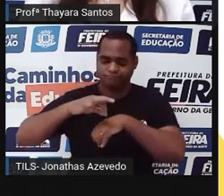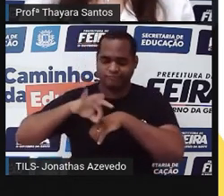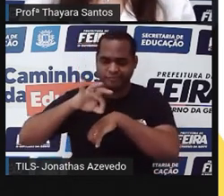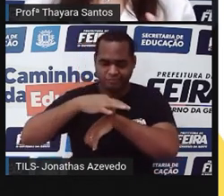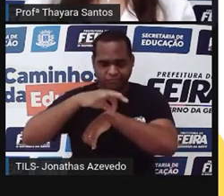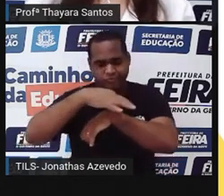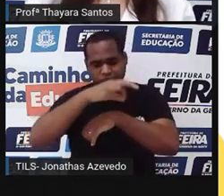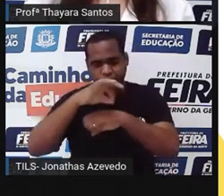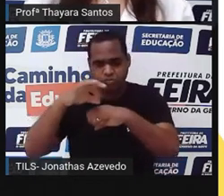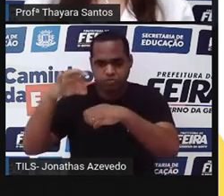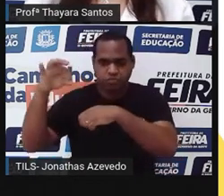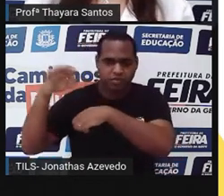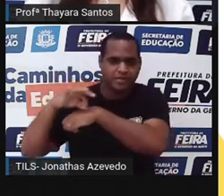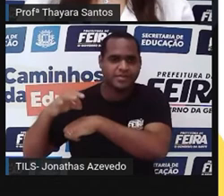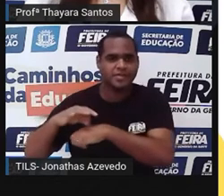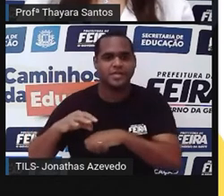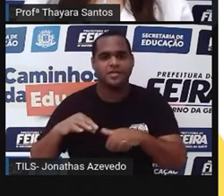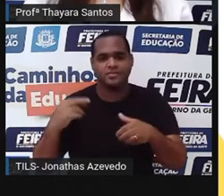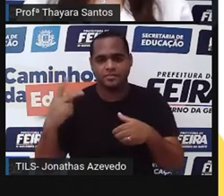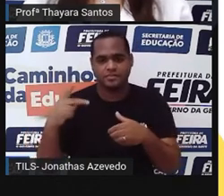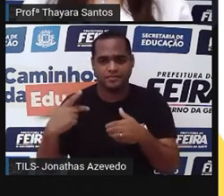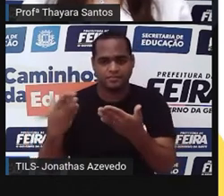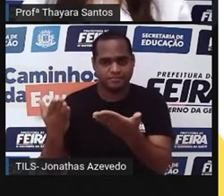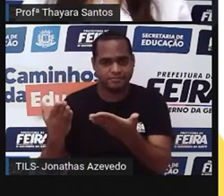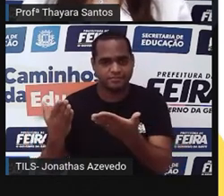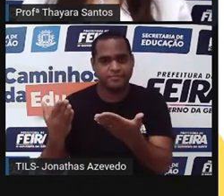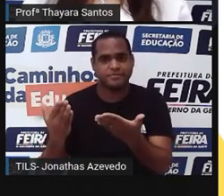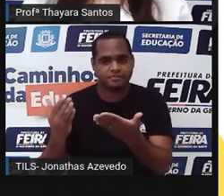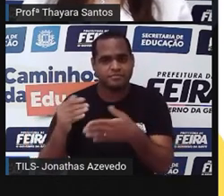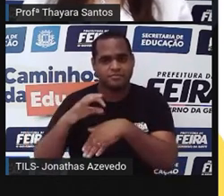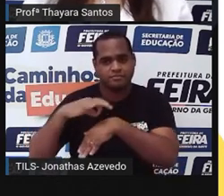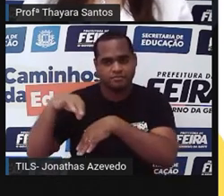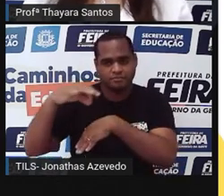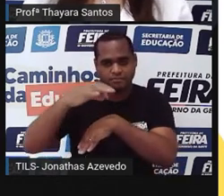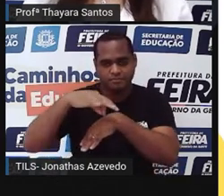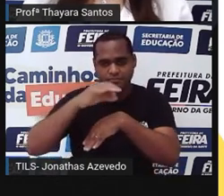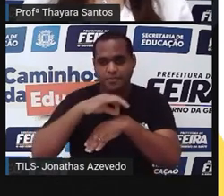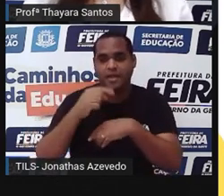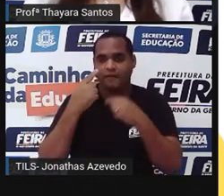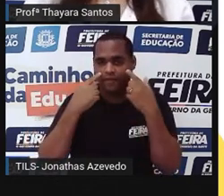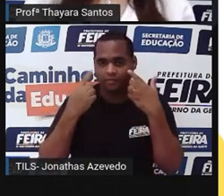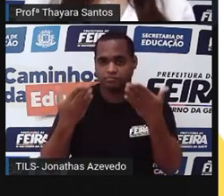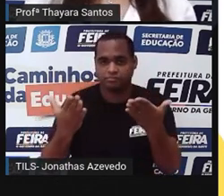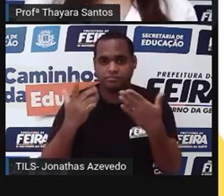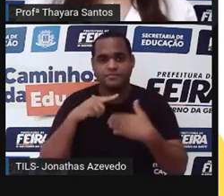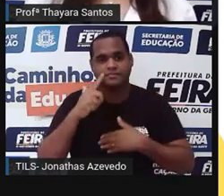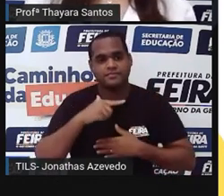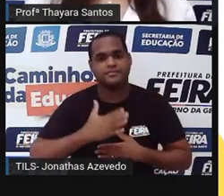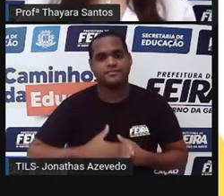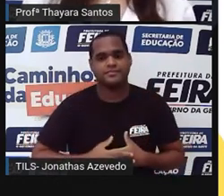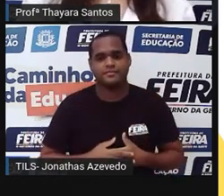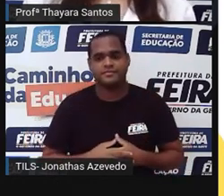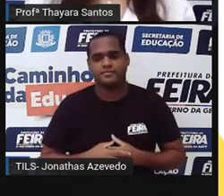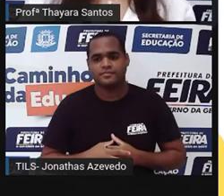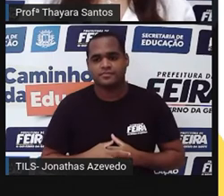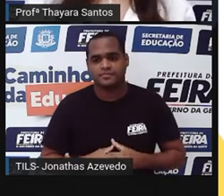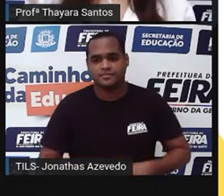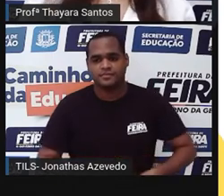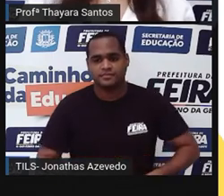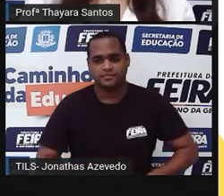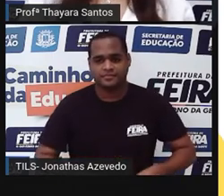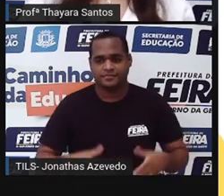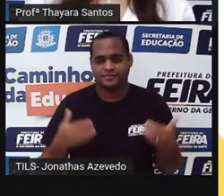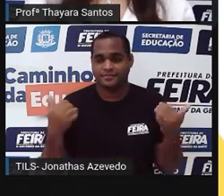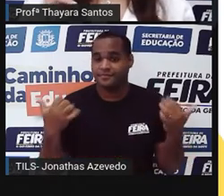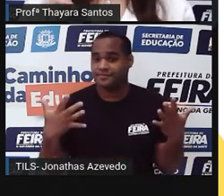muitas cerdas pelo corpo. É o caso dessa daqui. Várias cerdas, elas são bem visíveis aqui. E essas poliquetas,